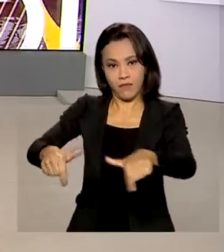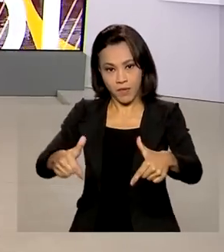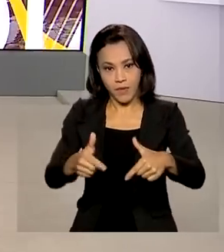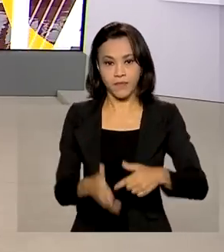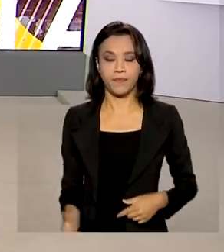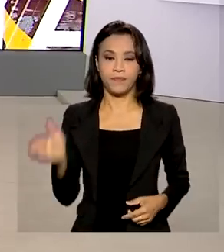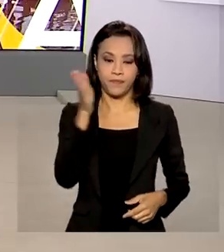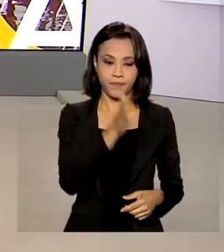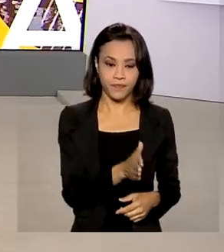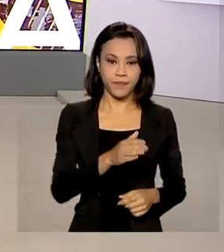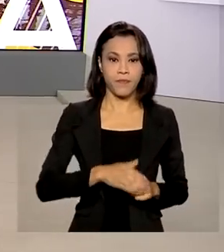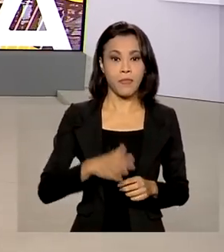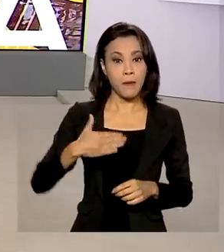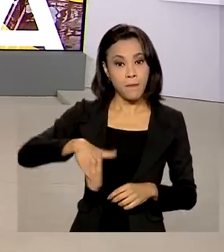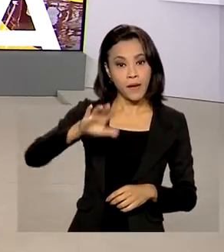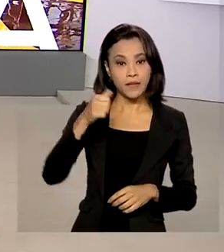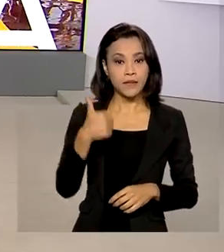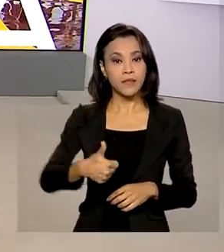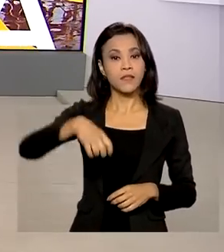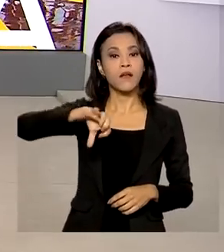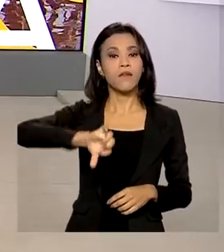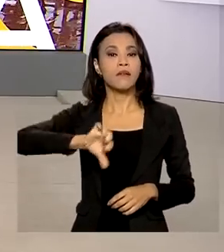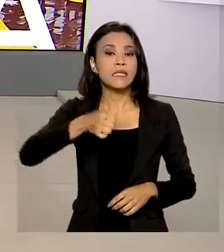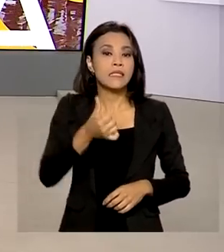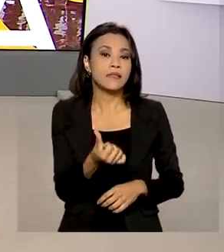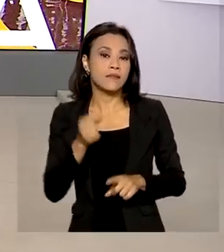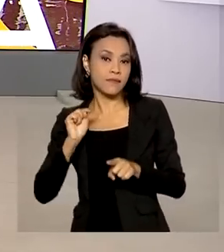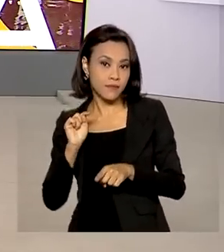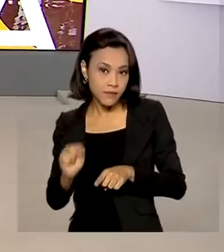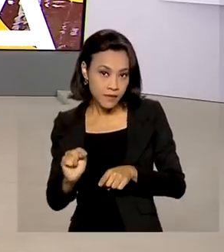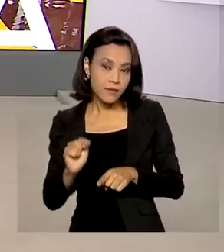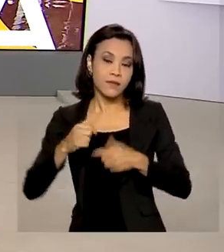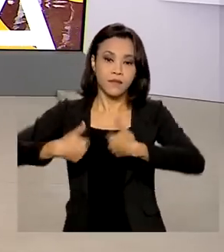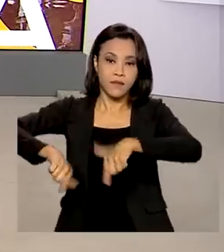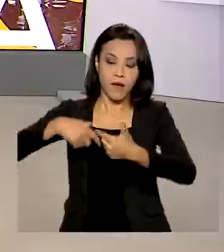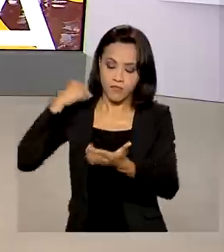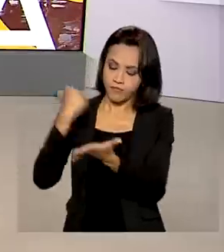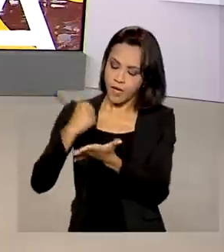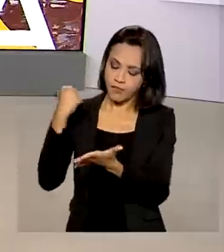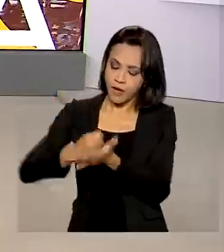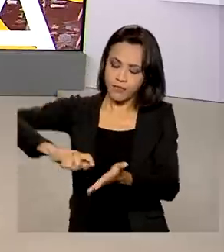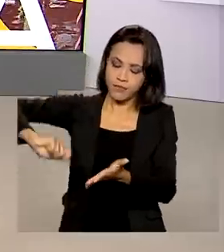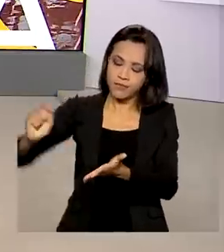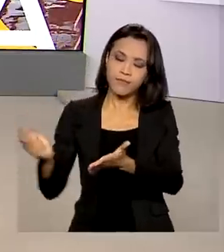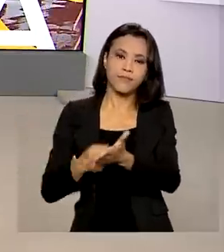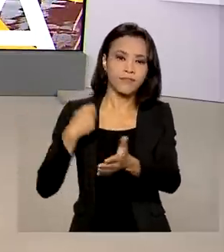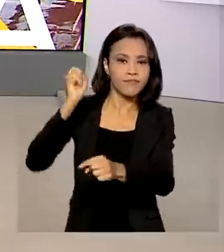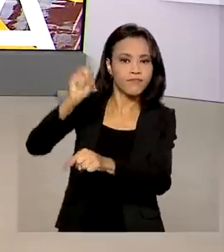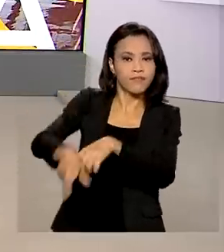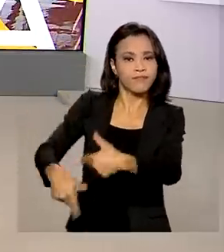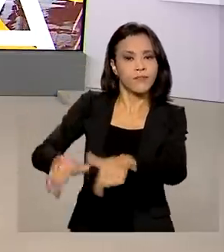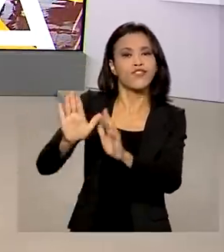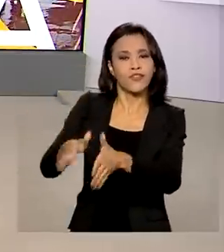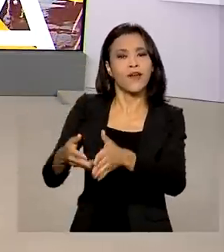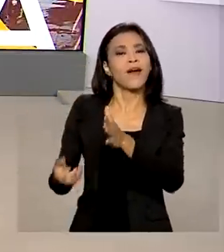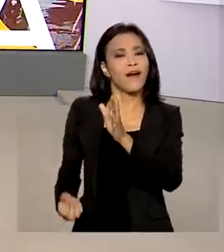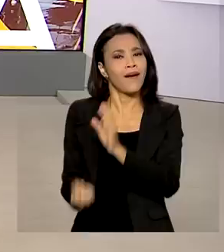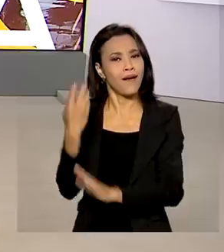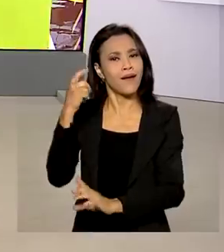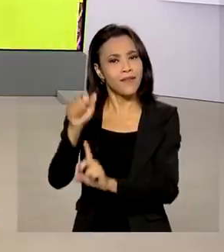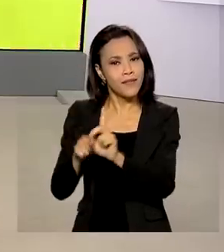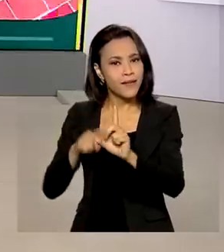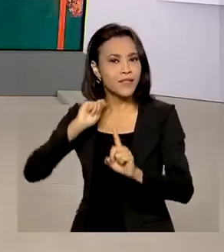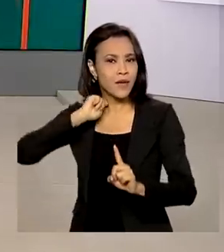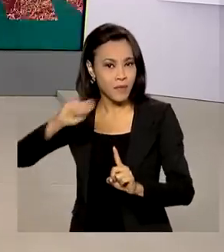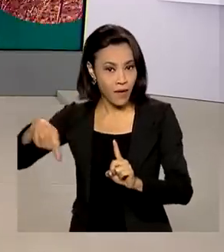Mais de 196 mil empregos com carteira assinada foram criados no país em abril. Os dados são do novo